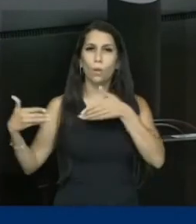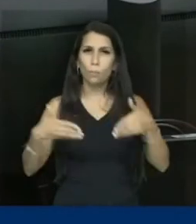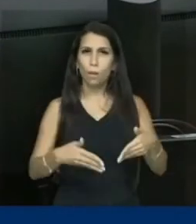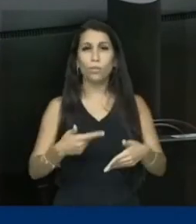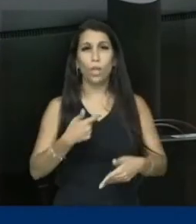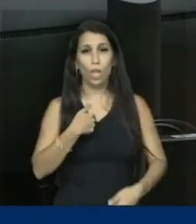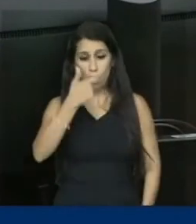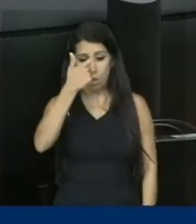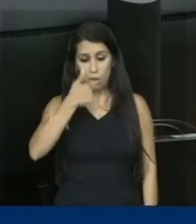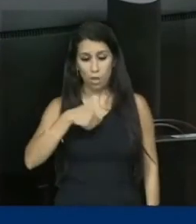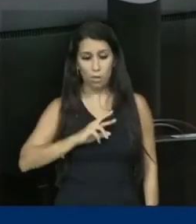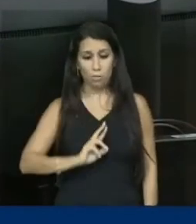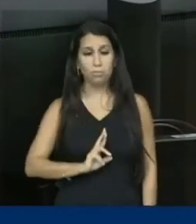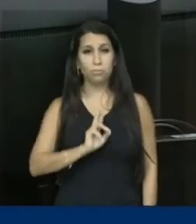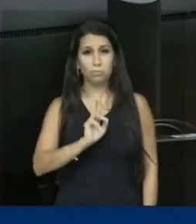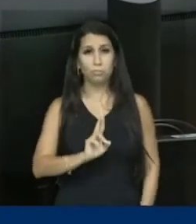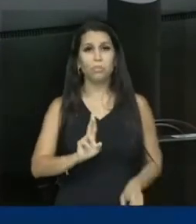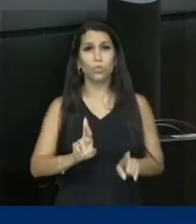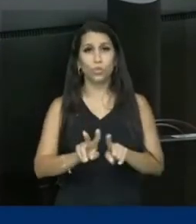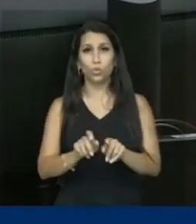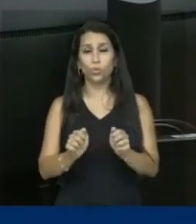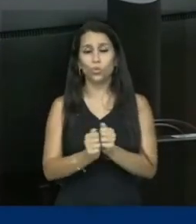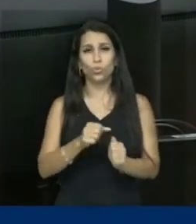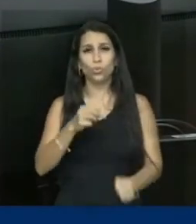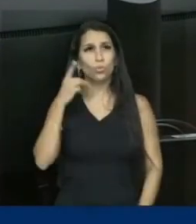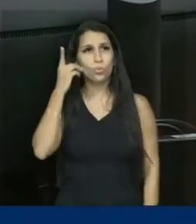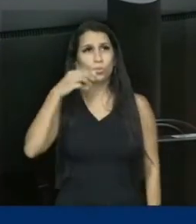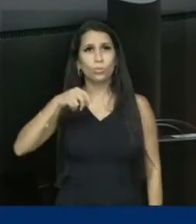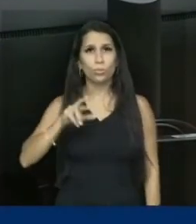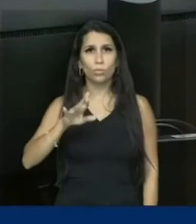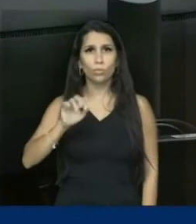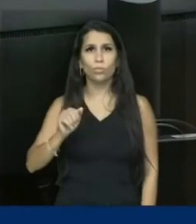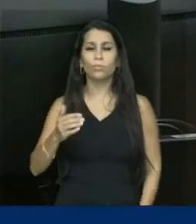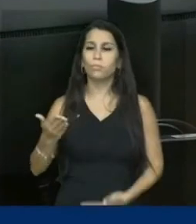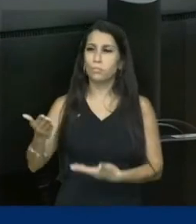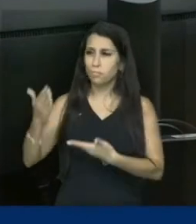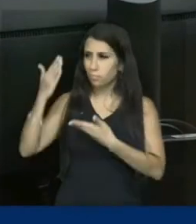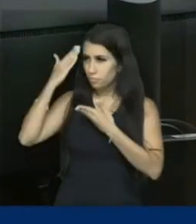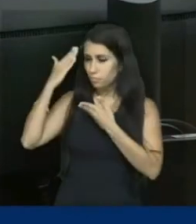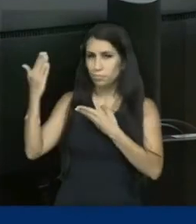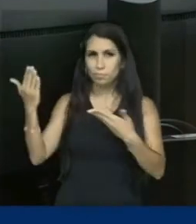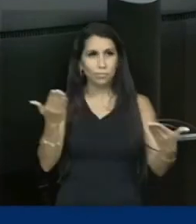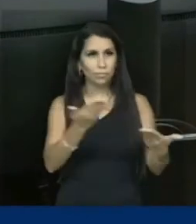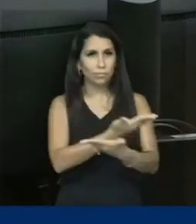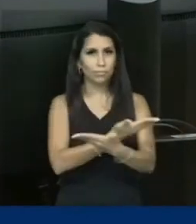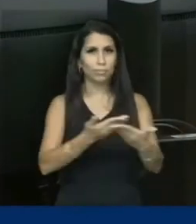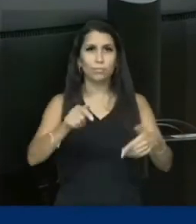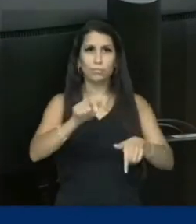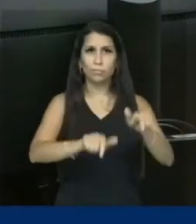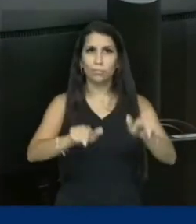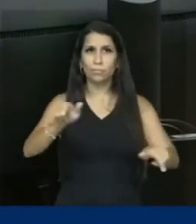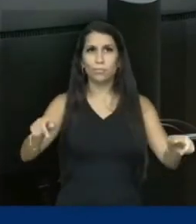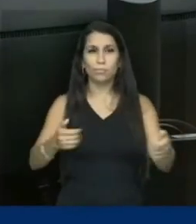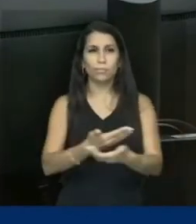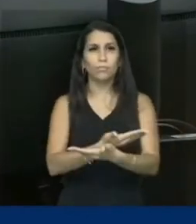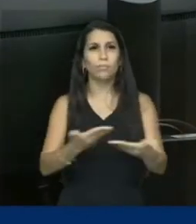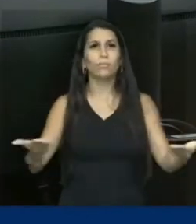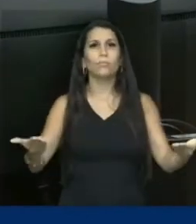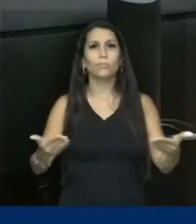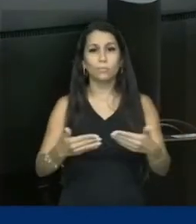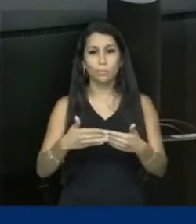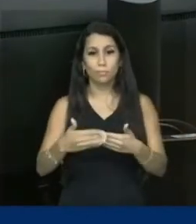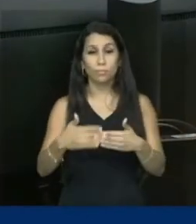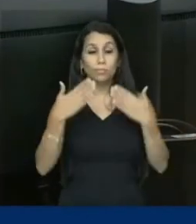nome, em nome da deputada Maria do Rosário, mas também agradeço a todas e todas as pessoas que vão compor esta